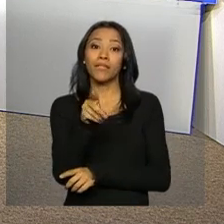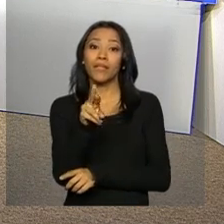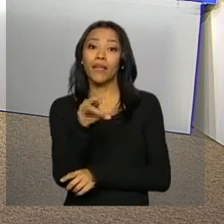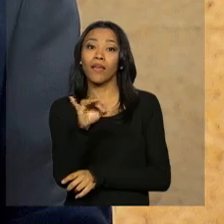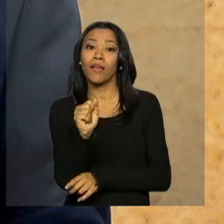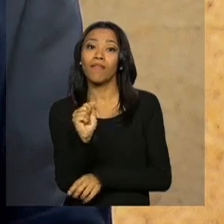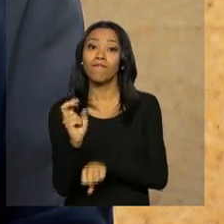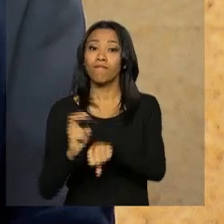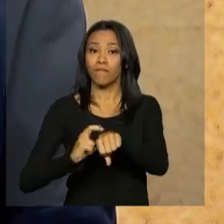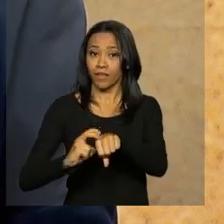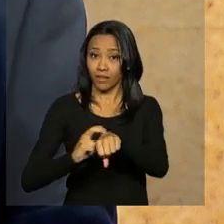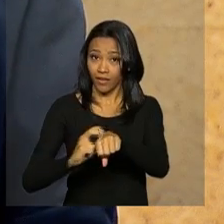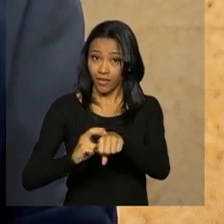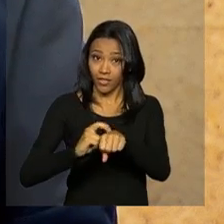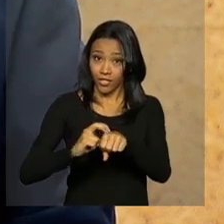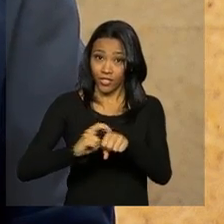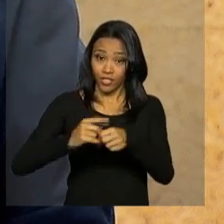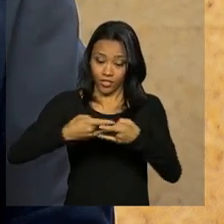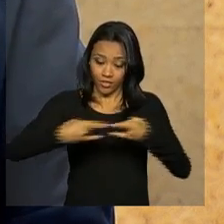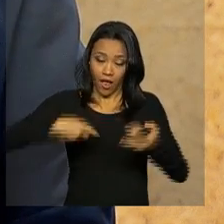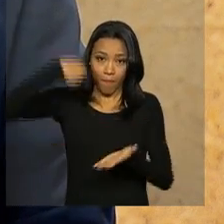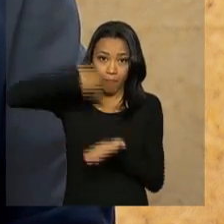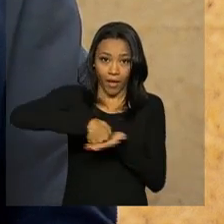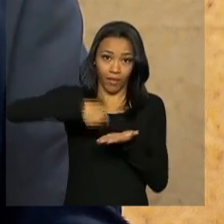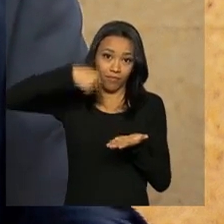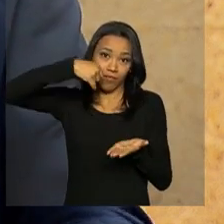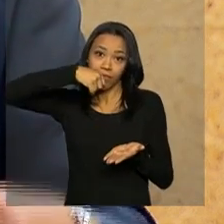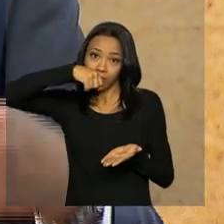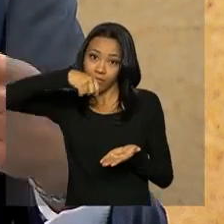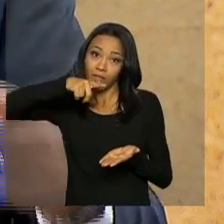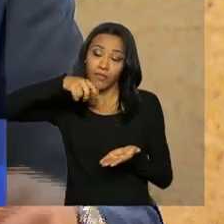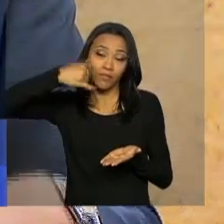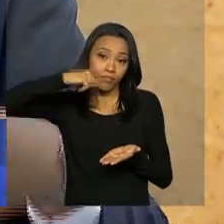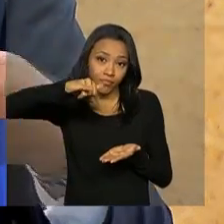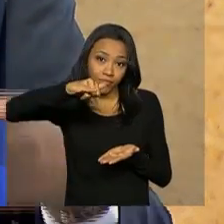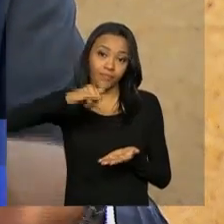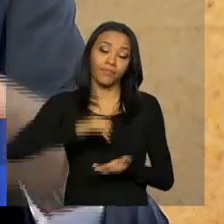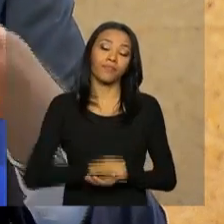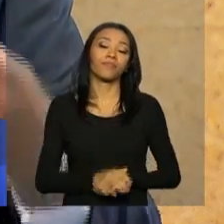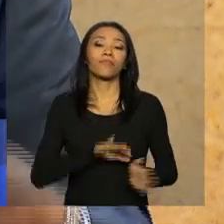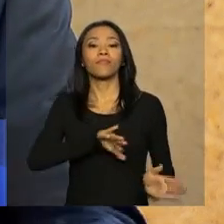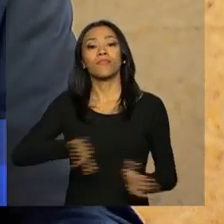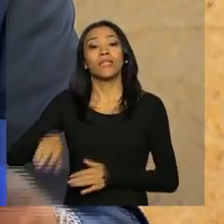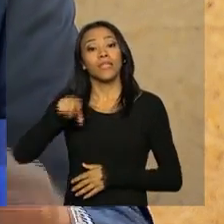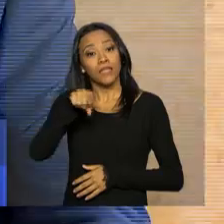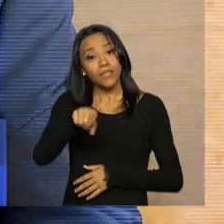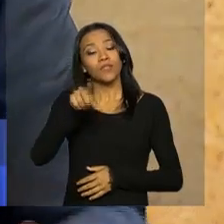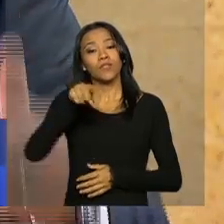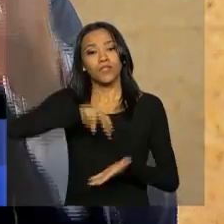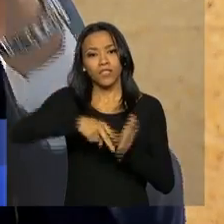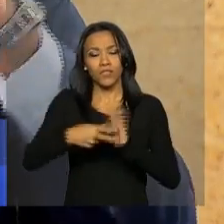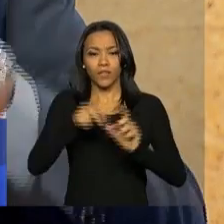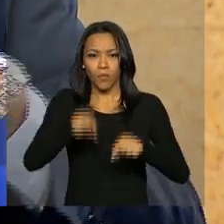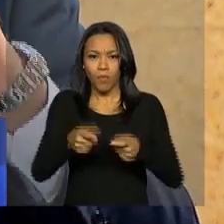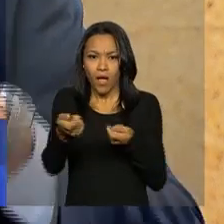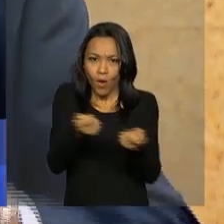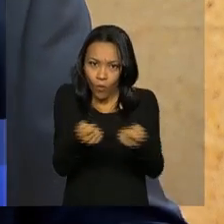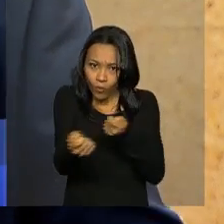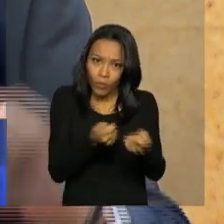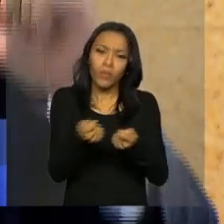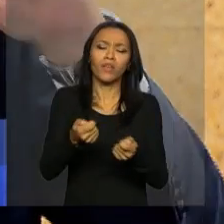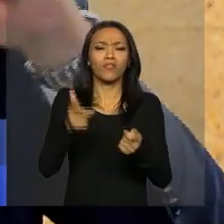Isso significará uma economia adicional àquela já